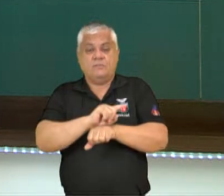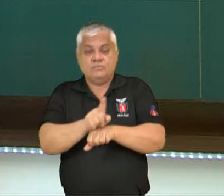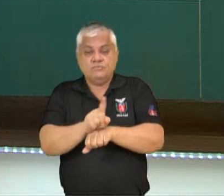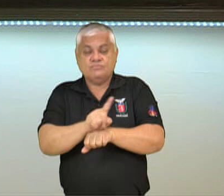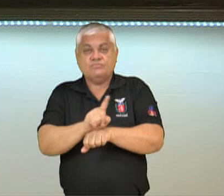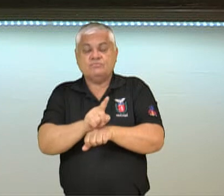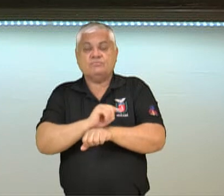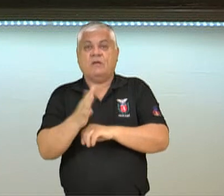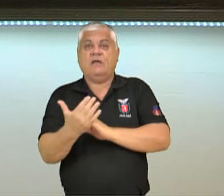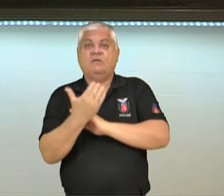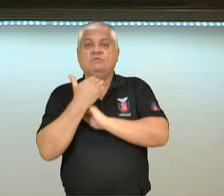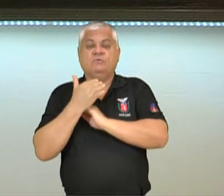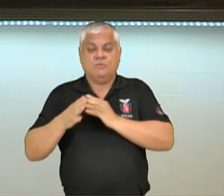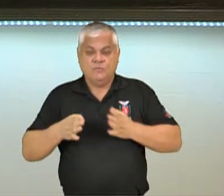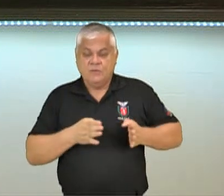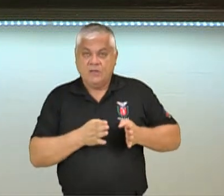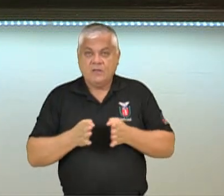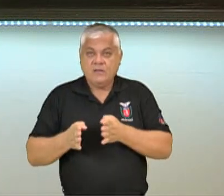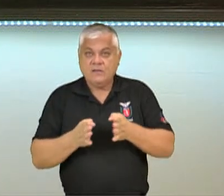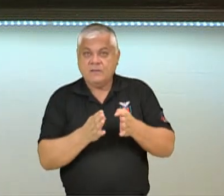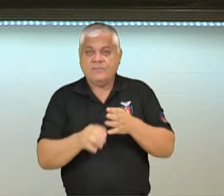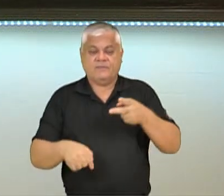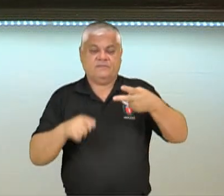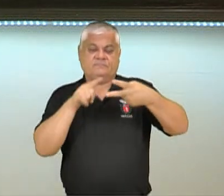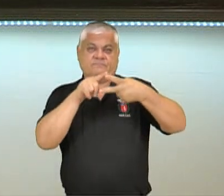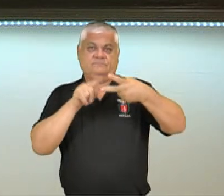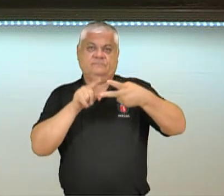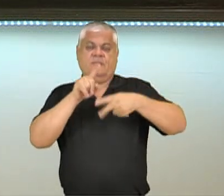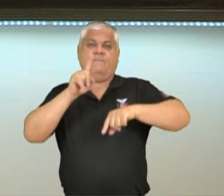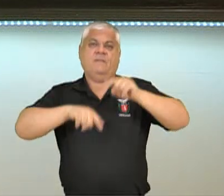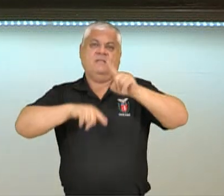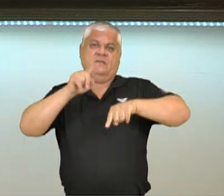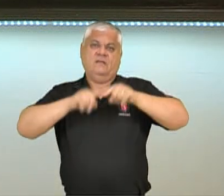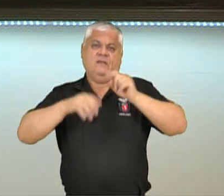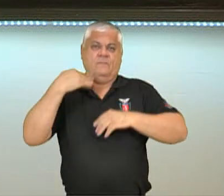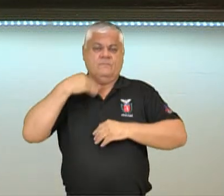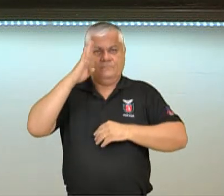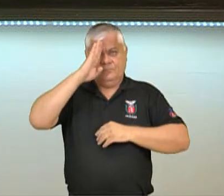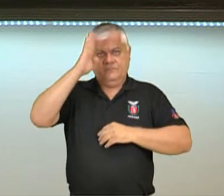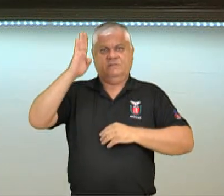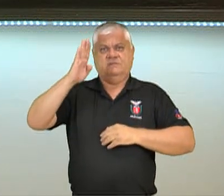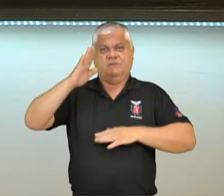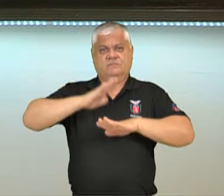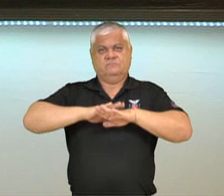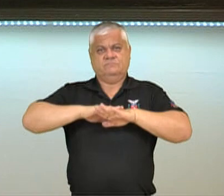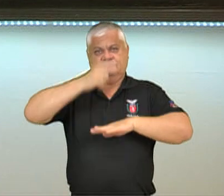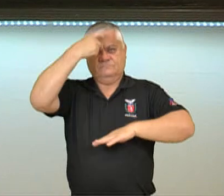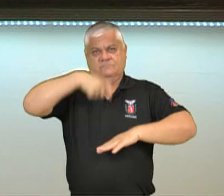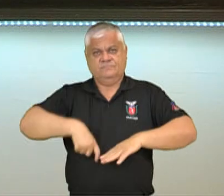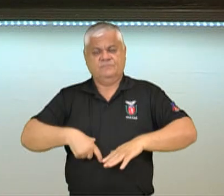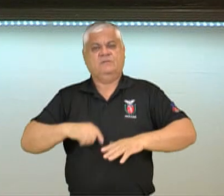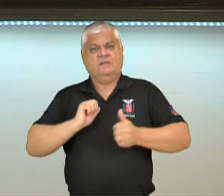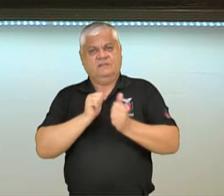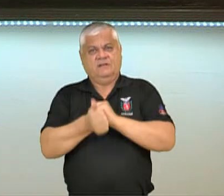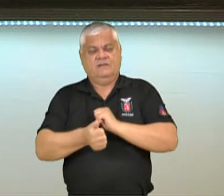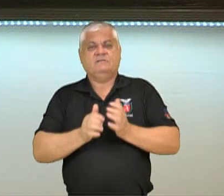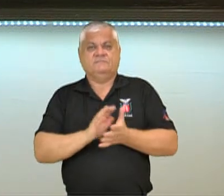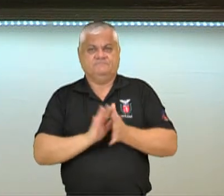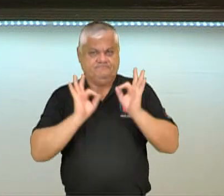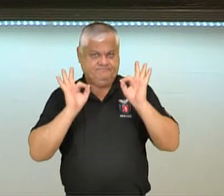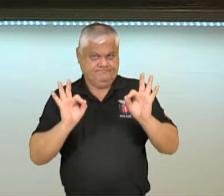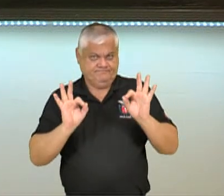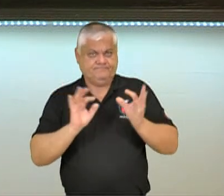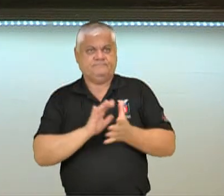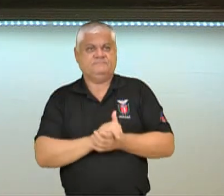ele. Então essas são as duas principais ferramentas do praticante da corrida de orientação, ok?